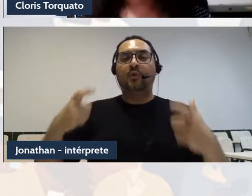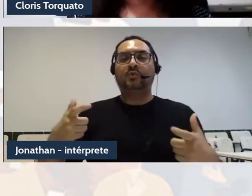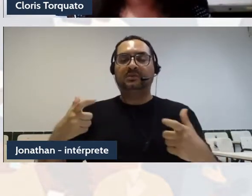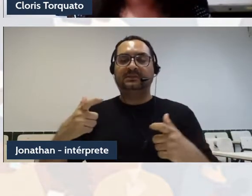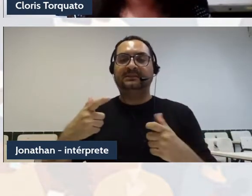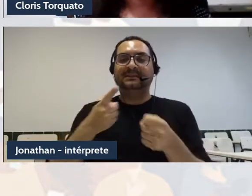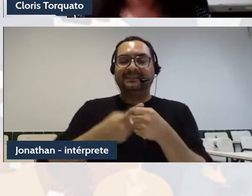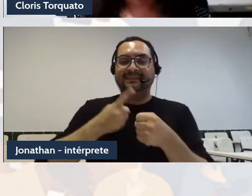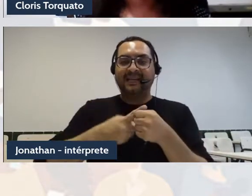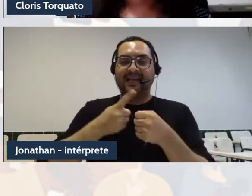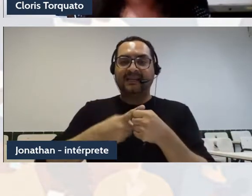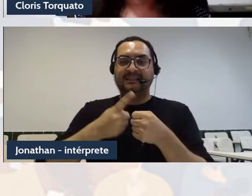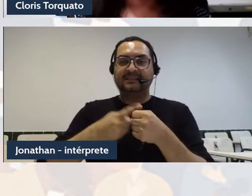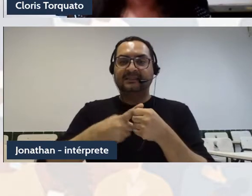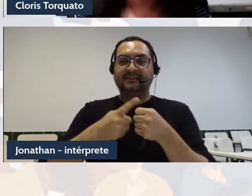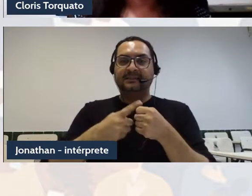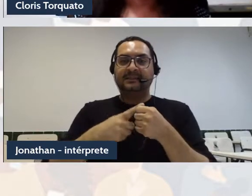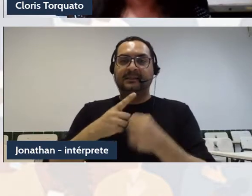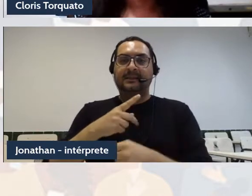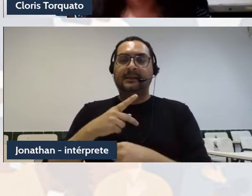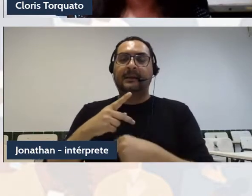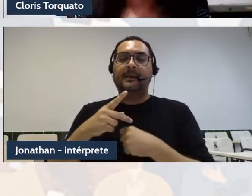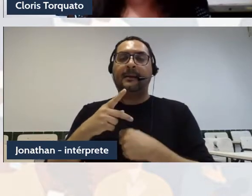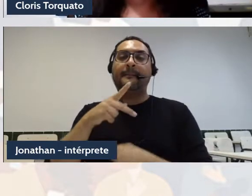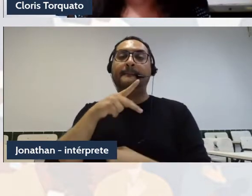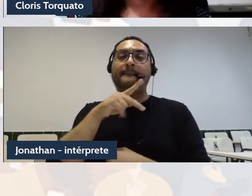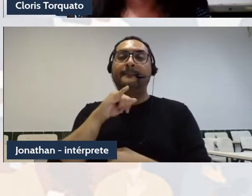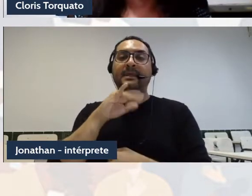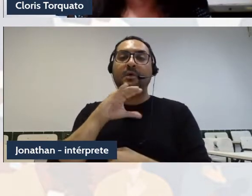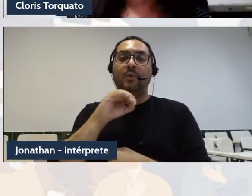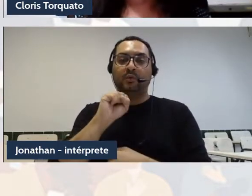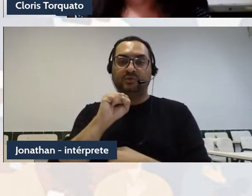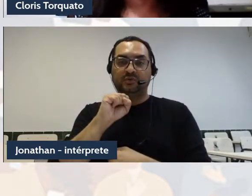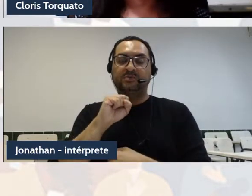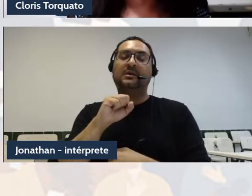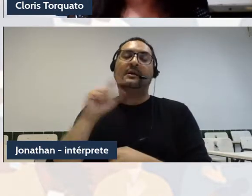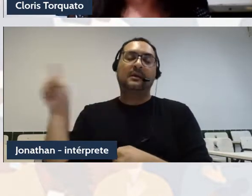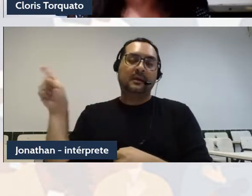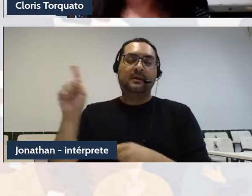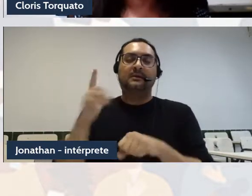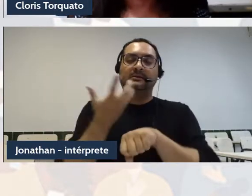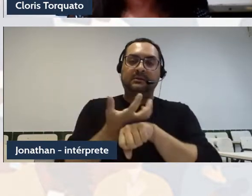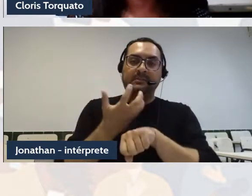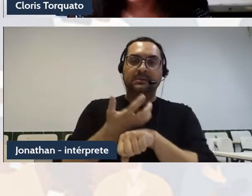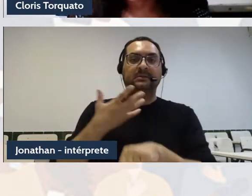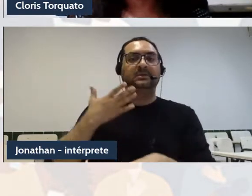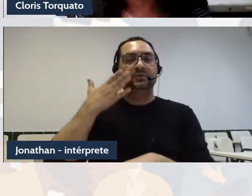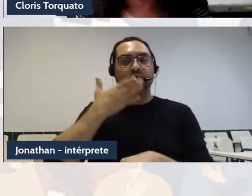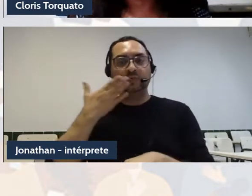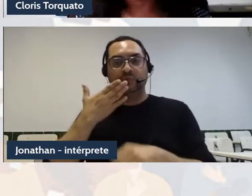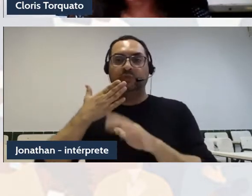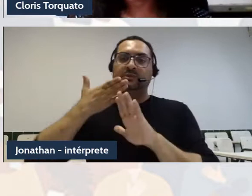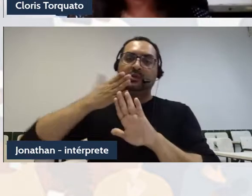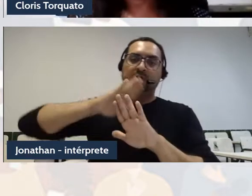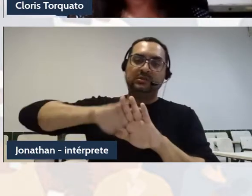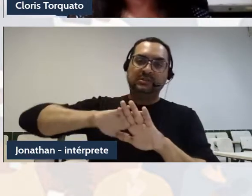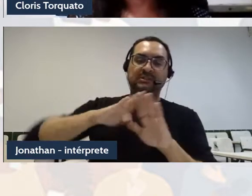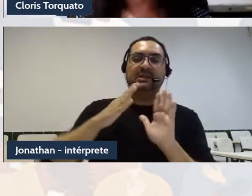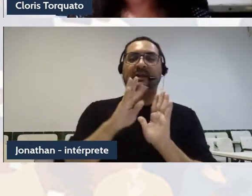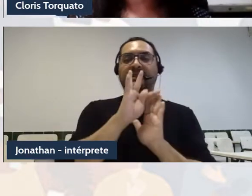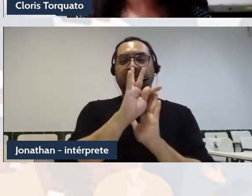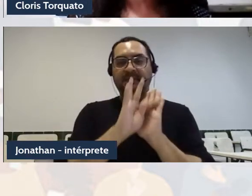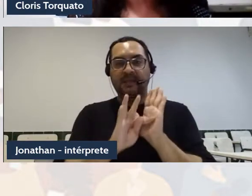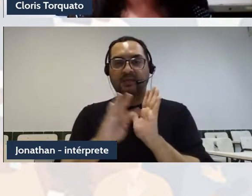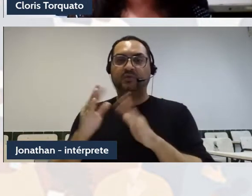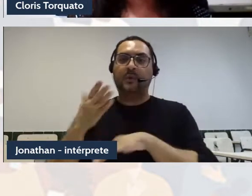onde leciona disciplinas voltadas ao discurso, ideologia, texto, práticas sociais de ensino e